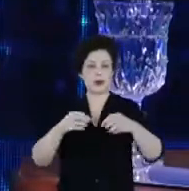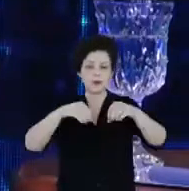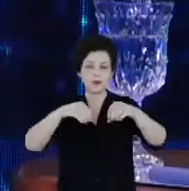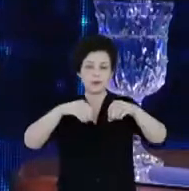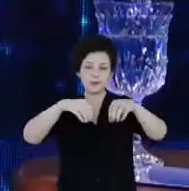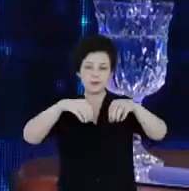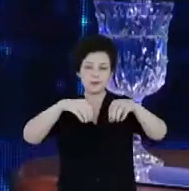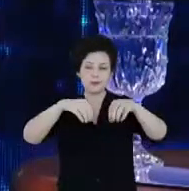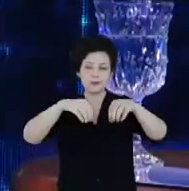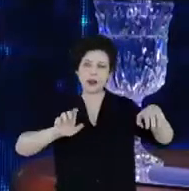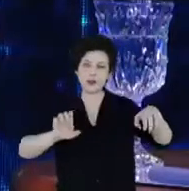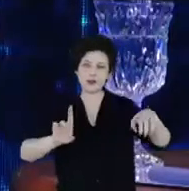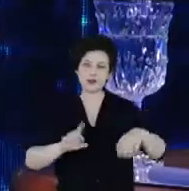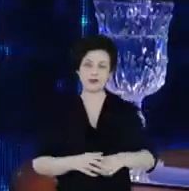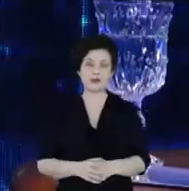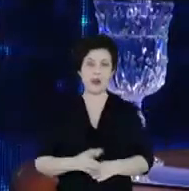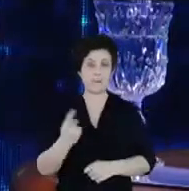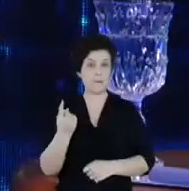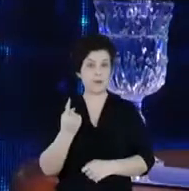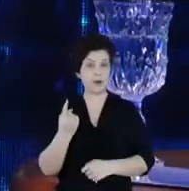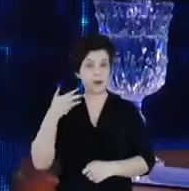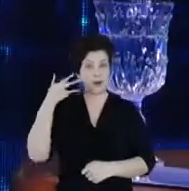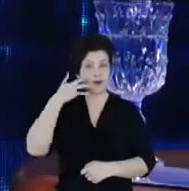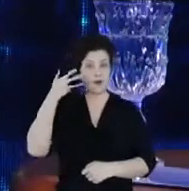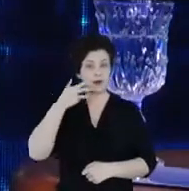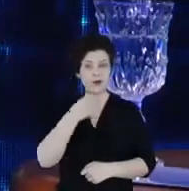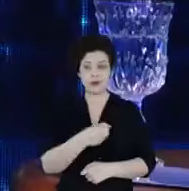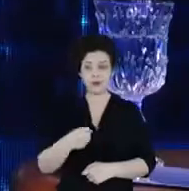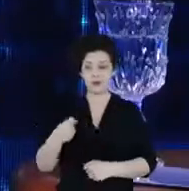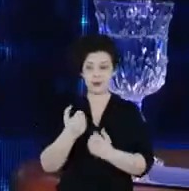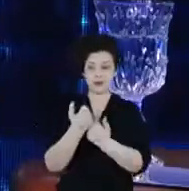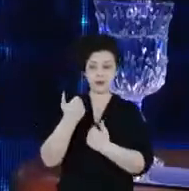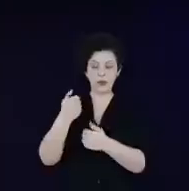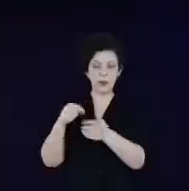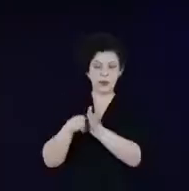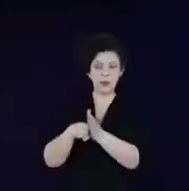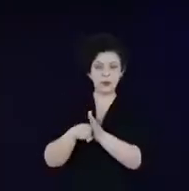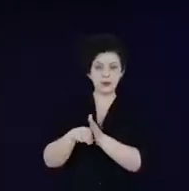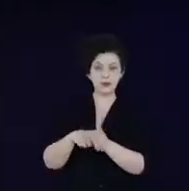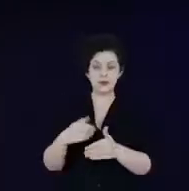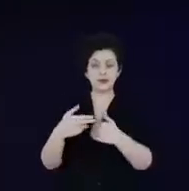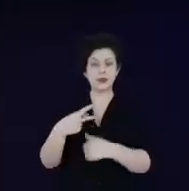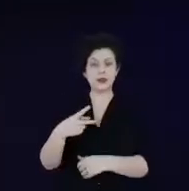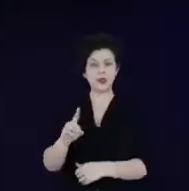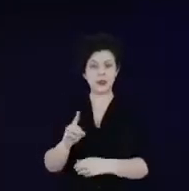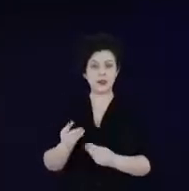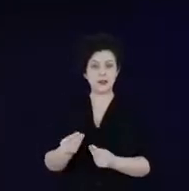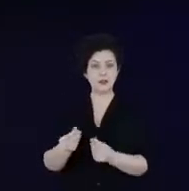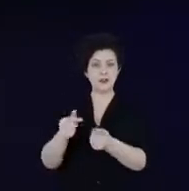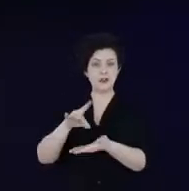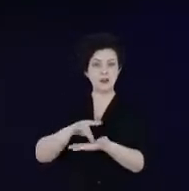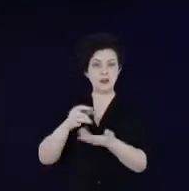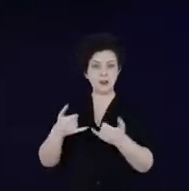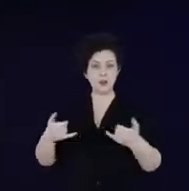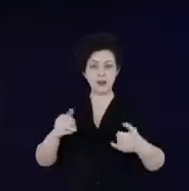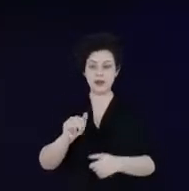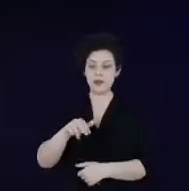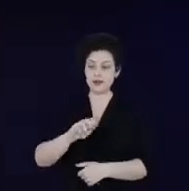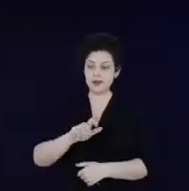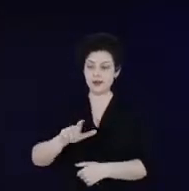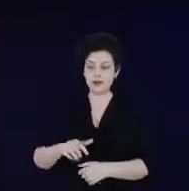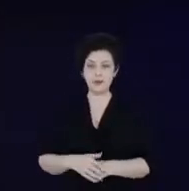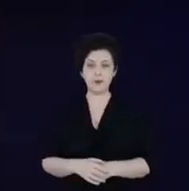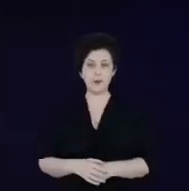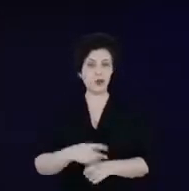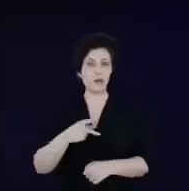Para a primeira palestra, passo a palavra ao superintendente de pesquisa e desenvolvimento e eficiência energética da ANEL, Paulo Luciano.